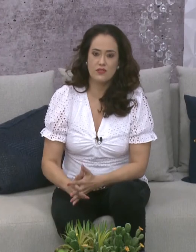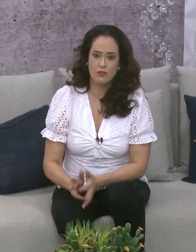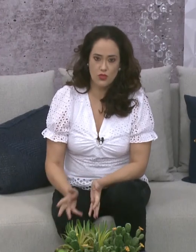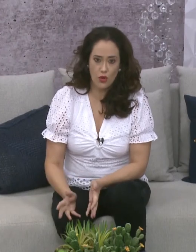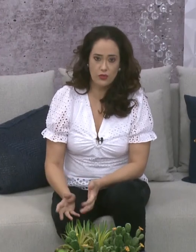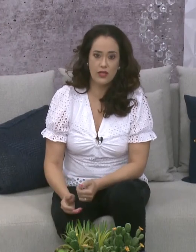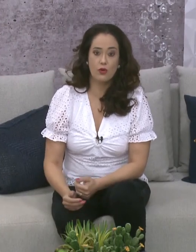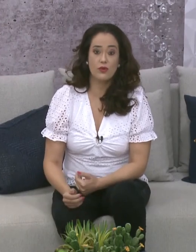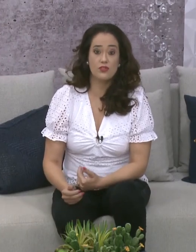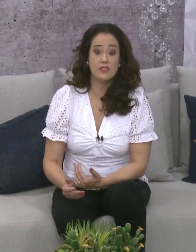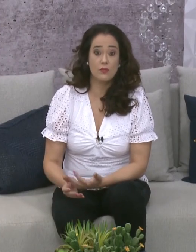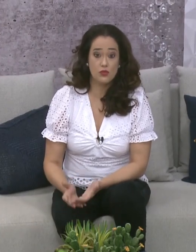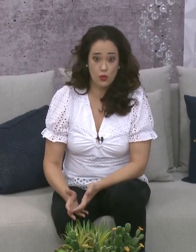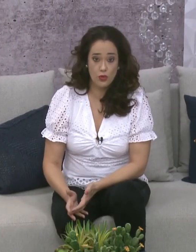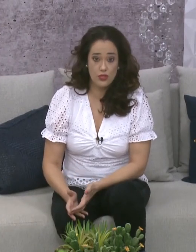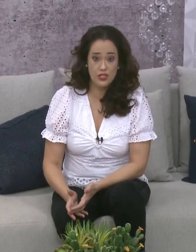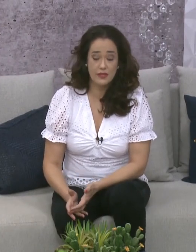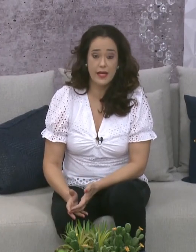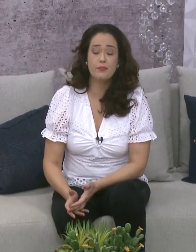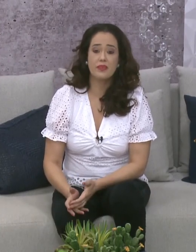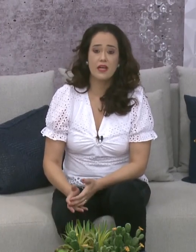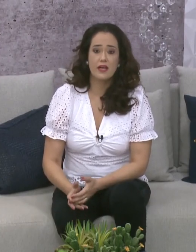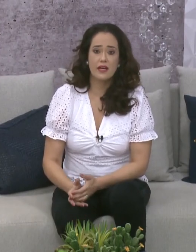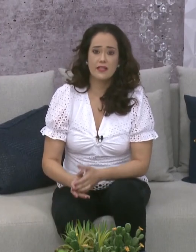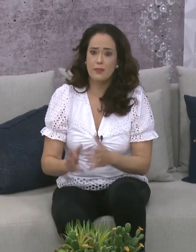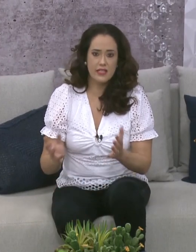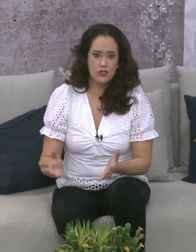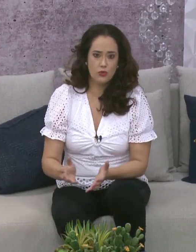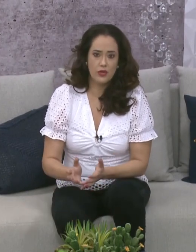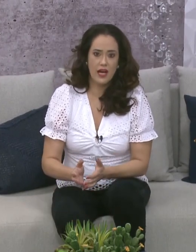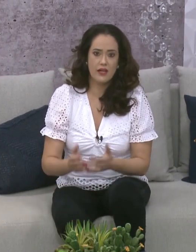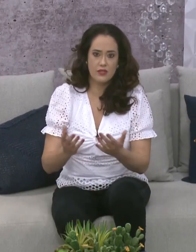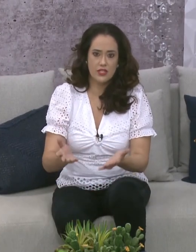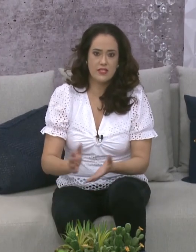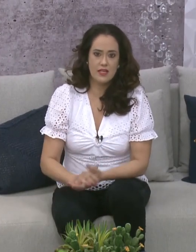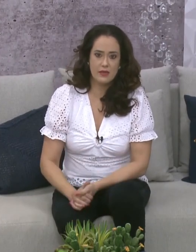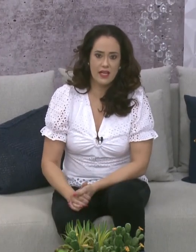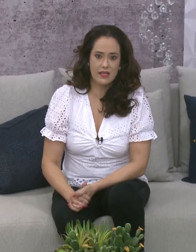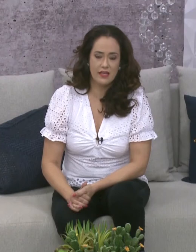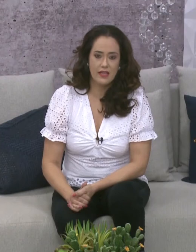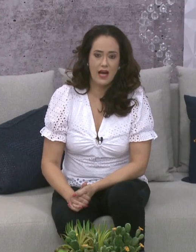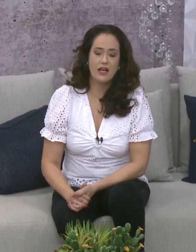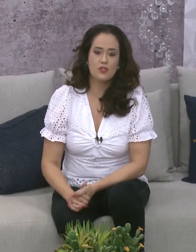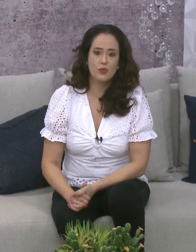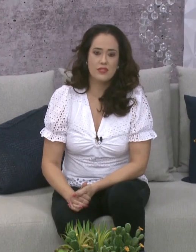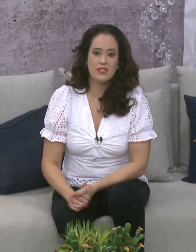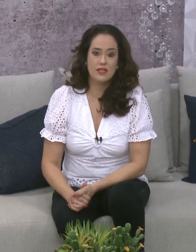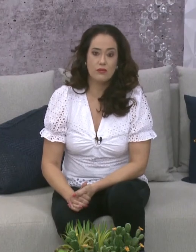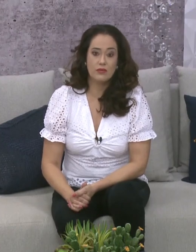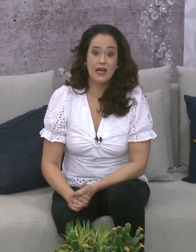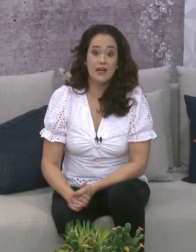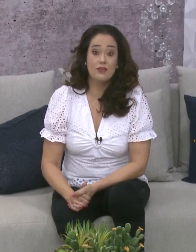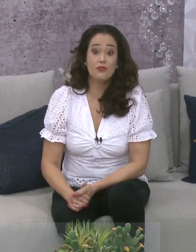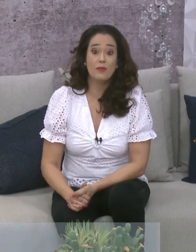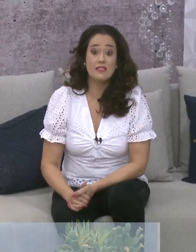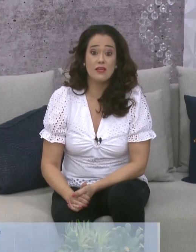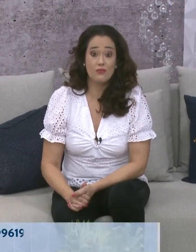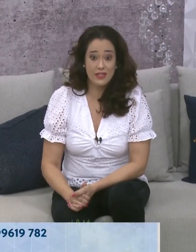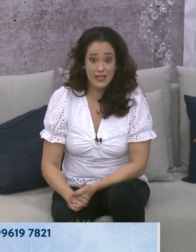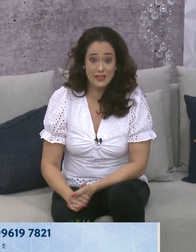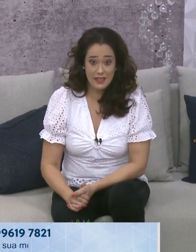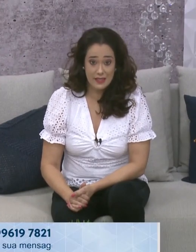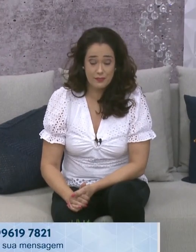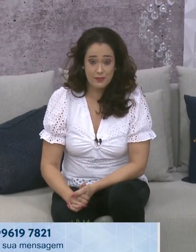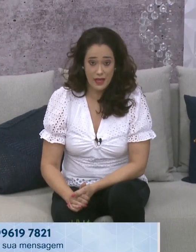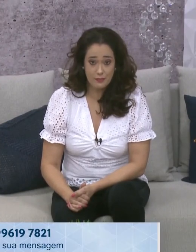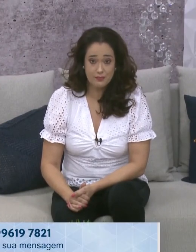como nós fizemos ontem, como nós fizemos hoje. Independente do horário, gente sempre está aqui à disposição da informação